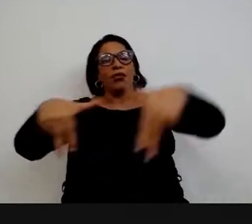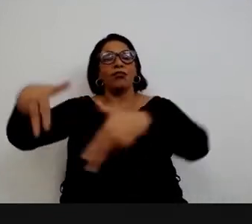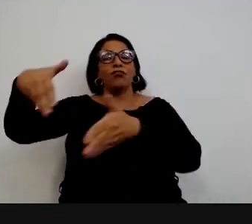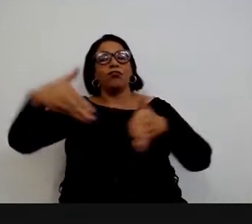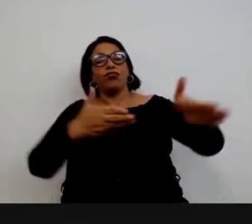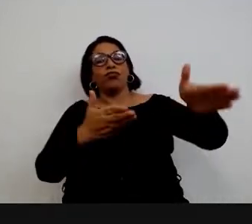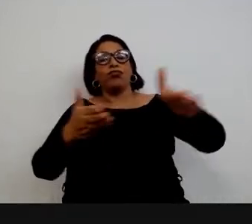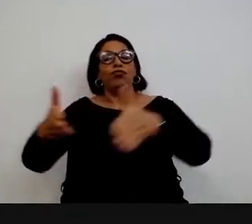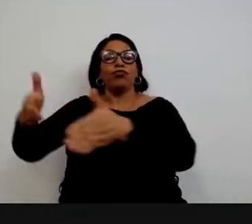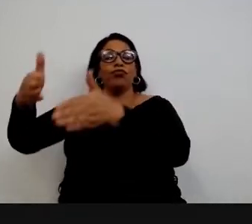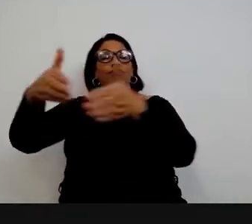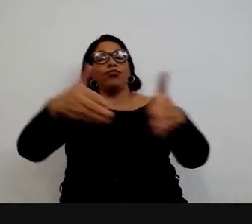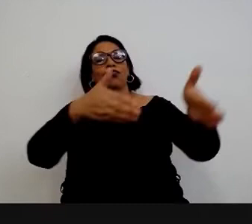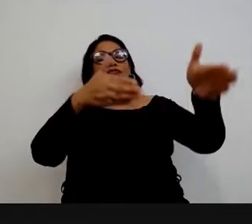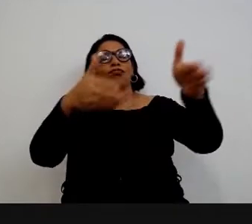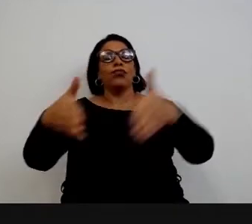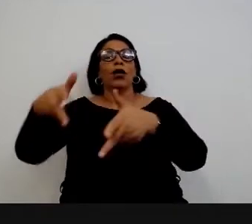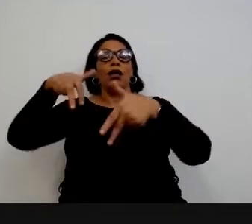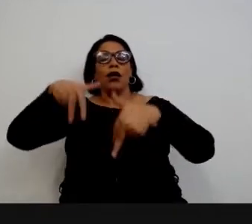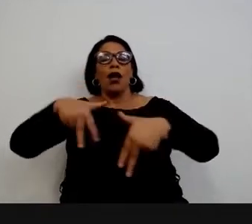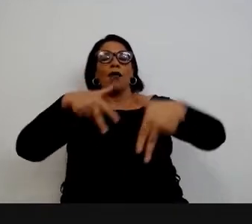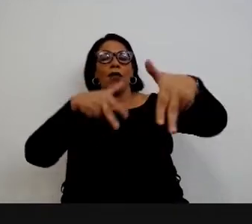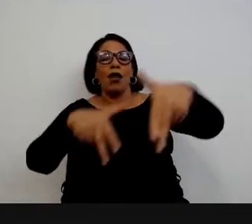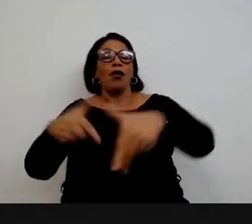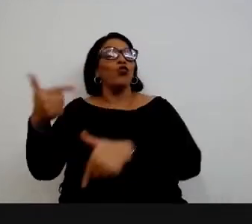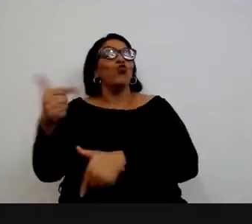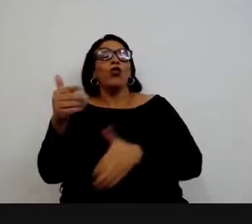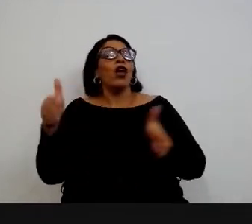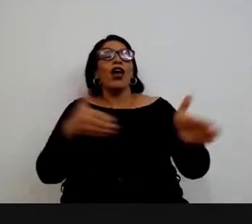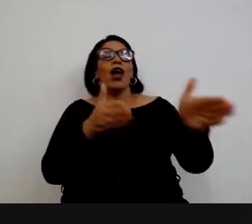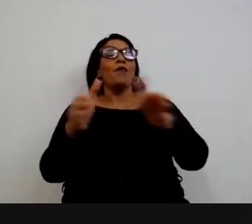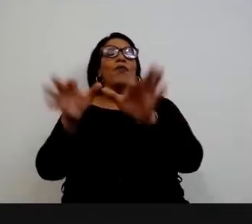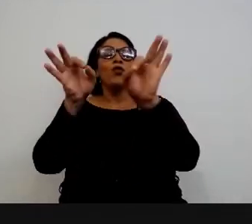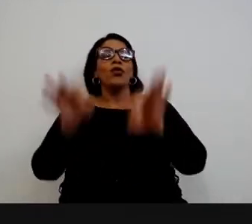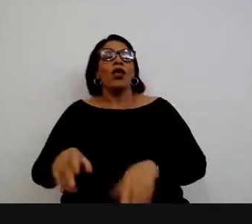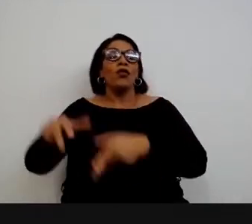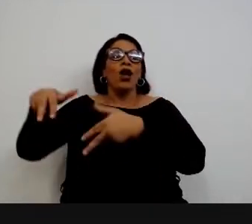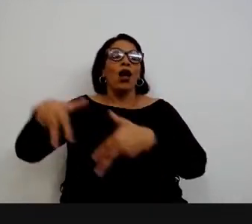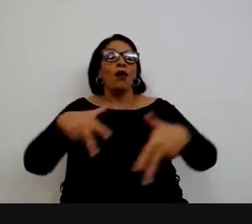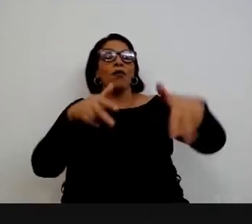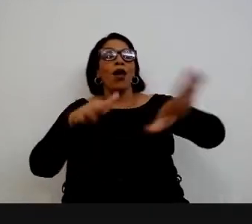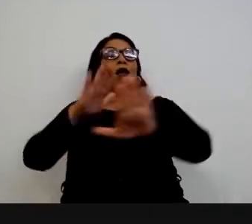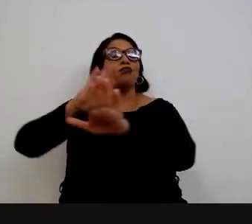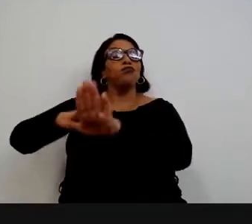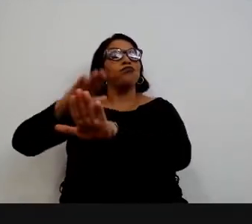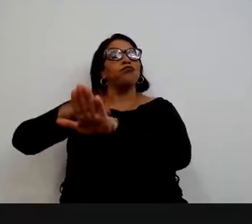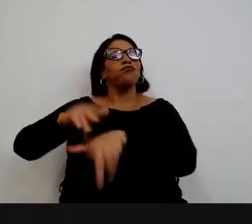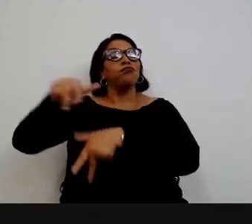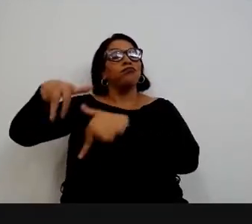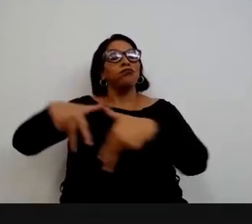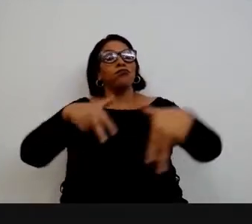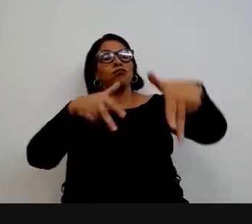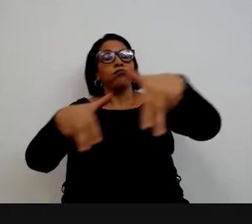estrada e nada mais. Caminhante não tem caminho, caminho é feito caminhando. Ao